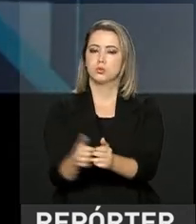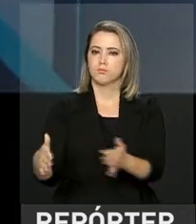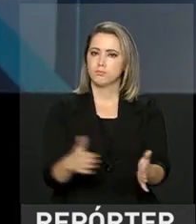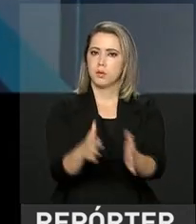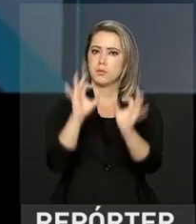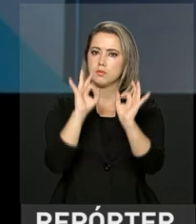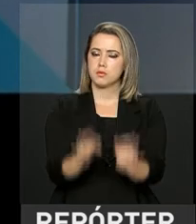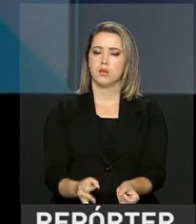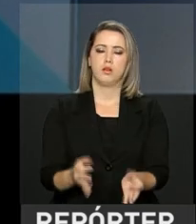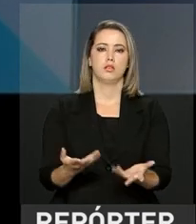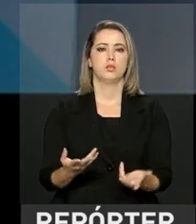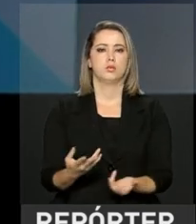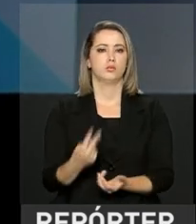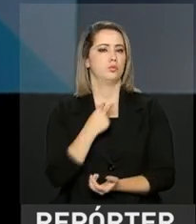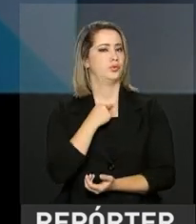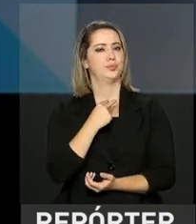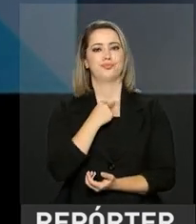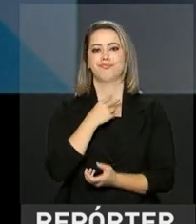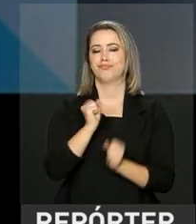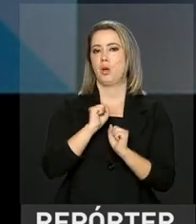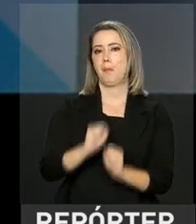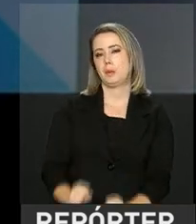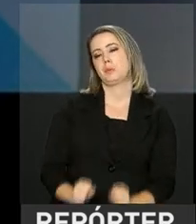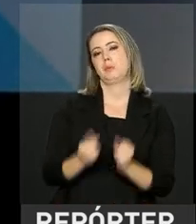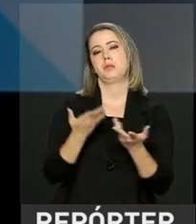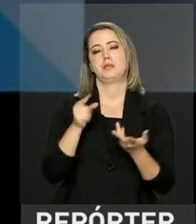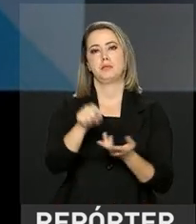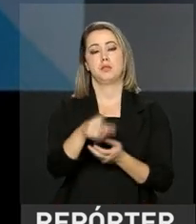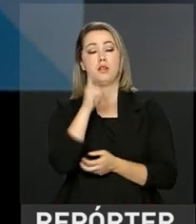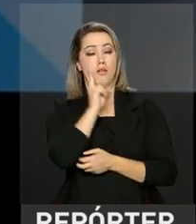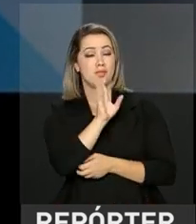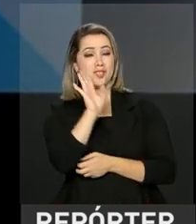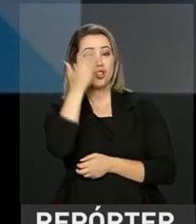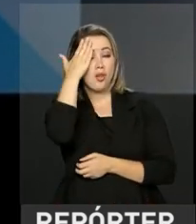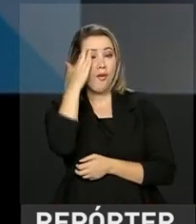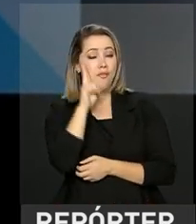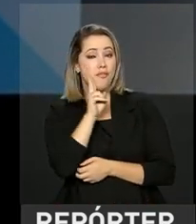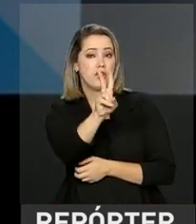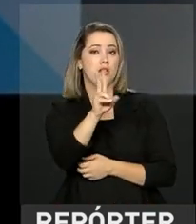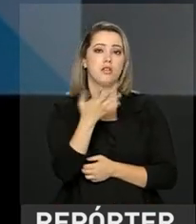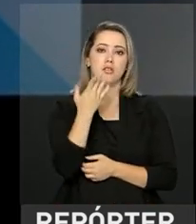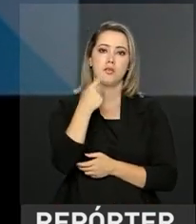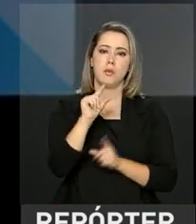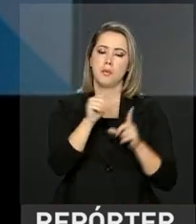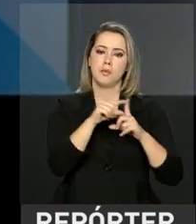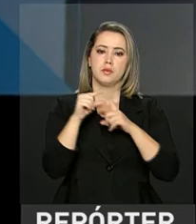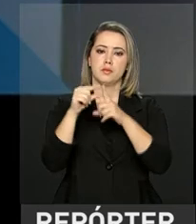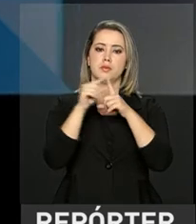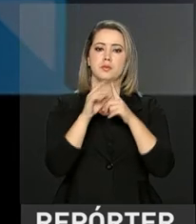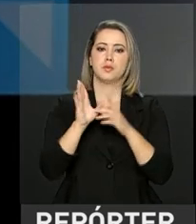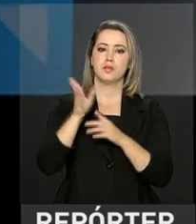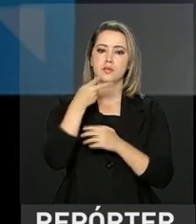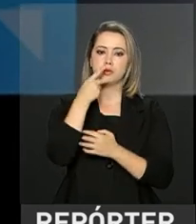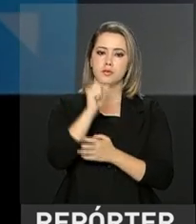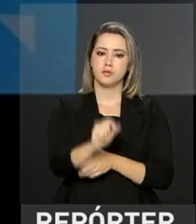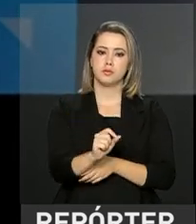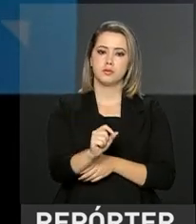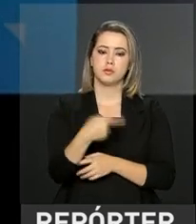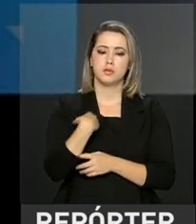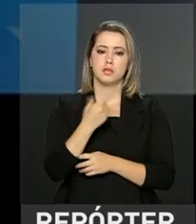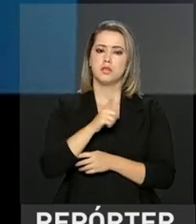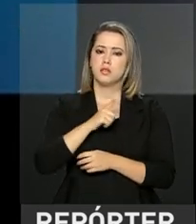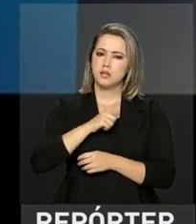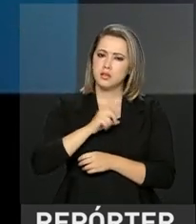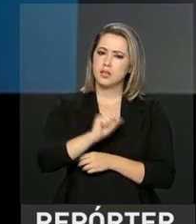Não permitiremos, e verificaram os senhores e as senhoras, pelas palavras aqui ditas, que houve